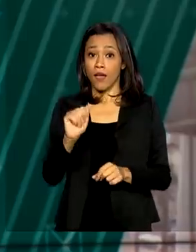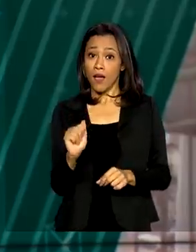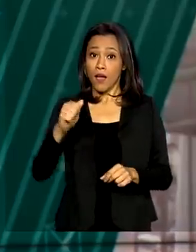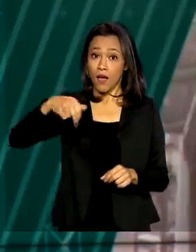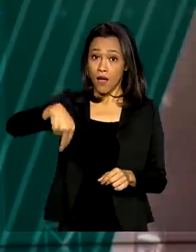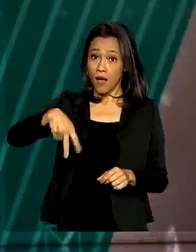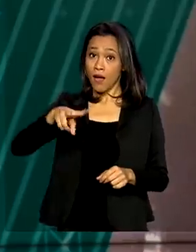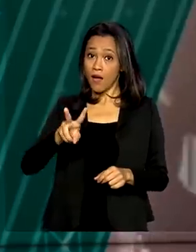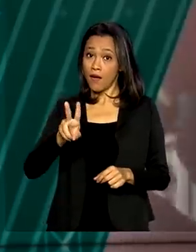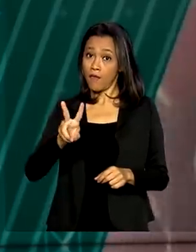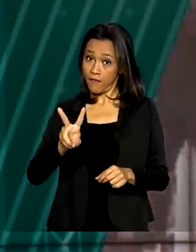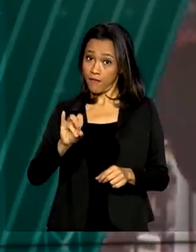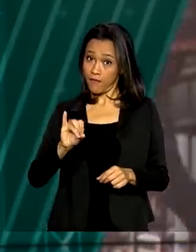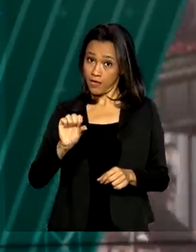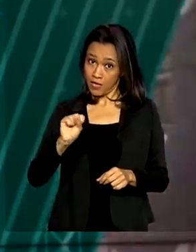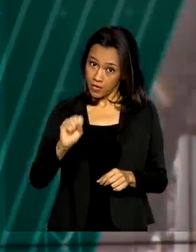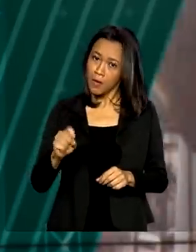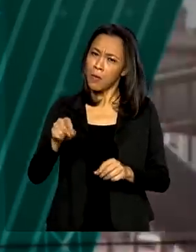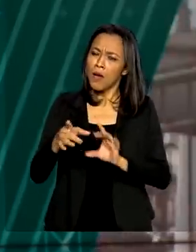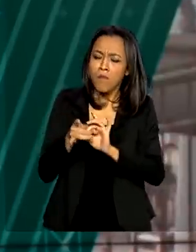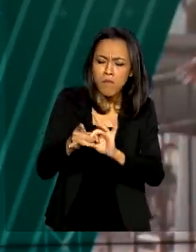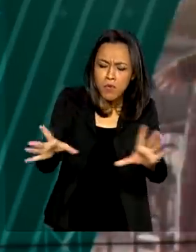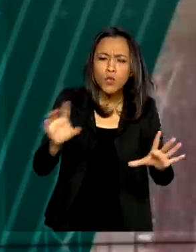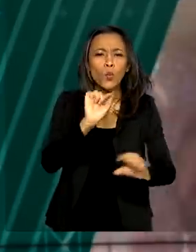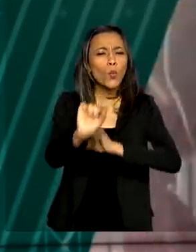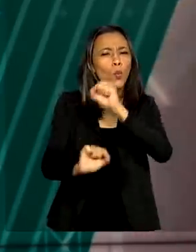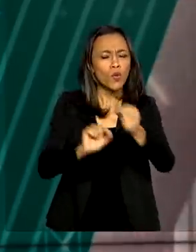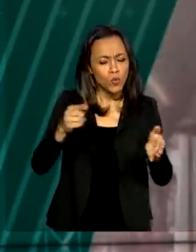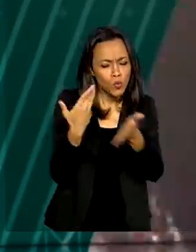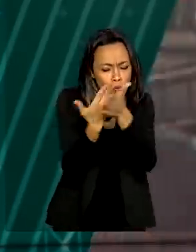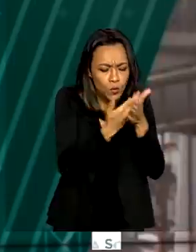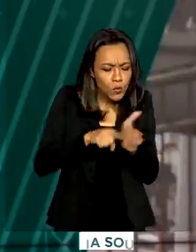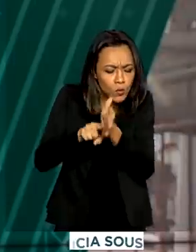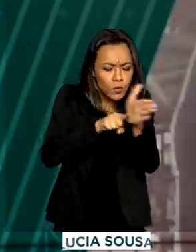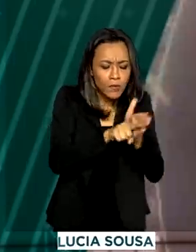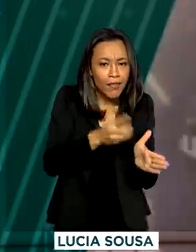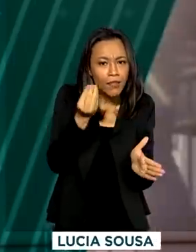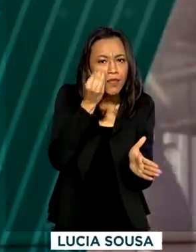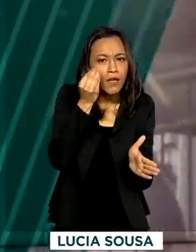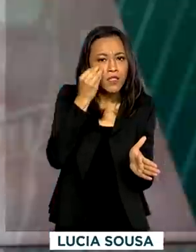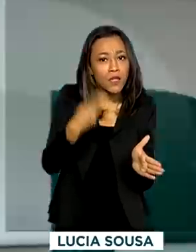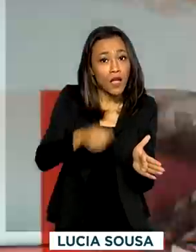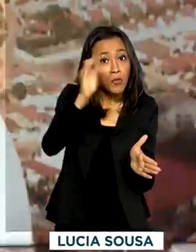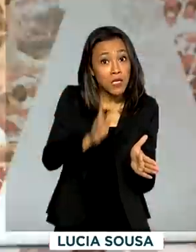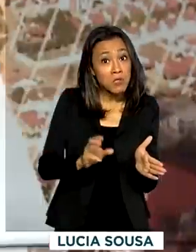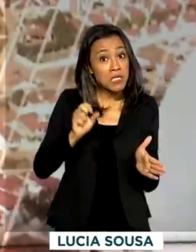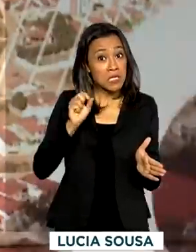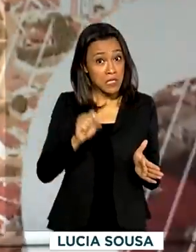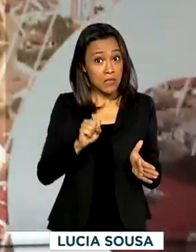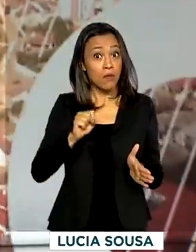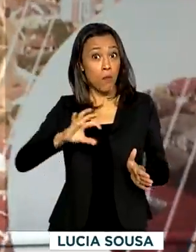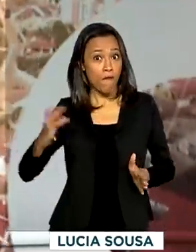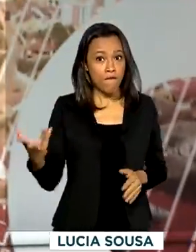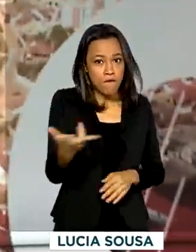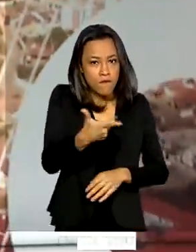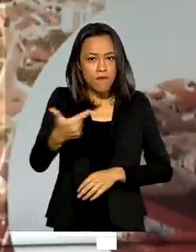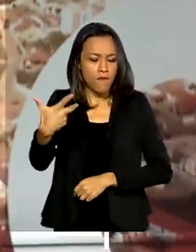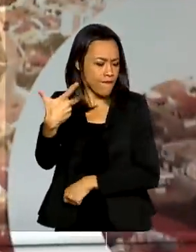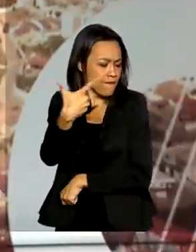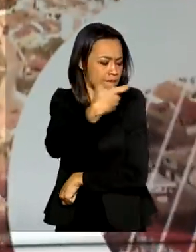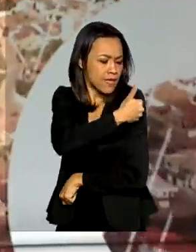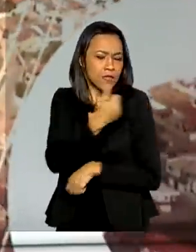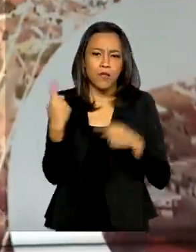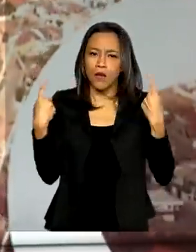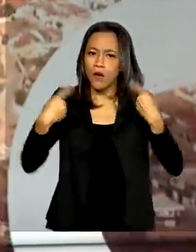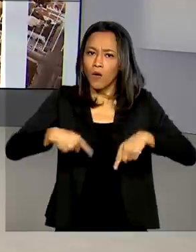de Vigilância Sanitária autorizou um estudo clínico para testar, aqui no Brasil, a eficácia de uma potencial vacina contra